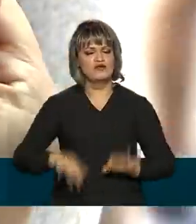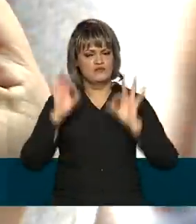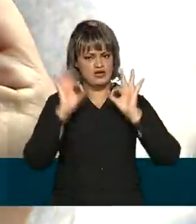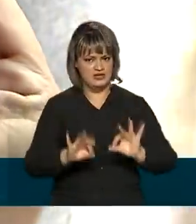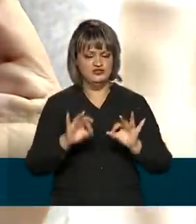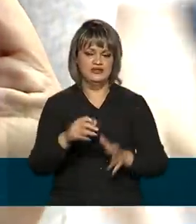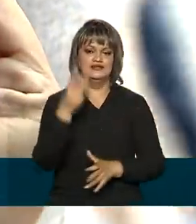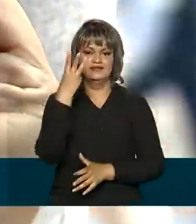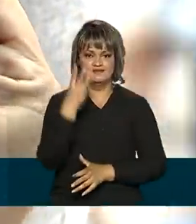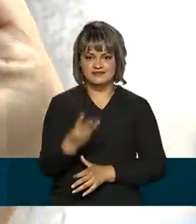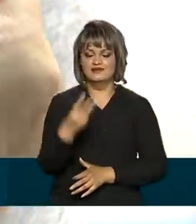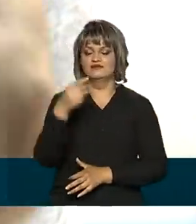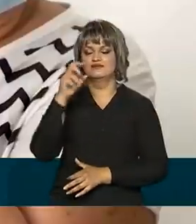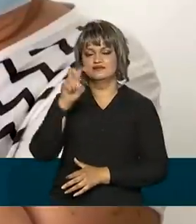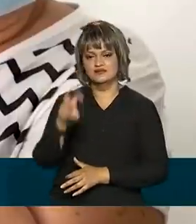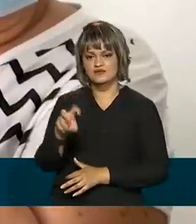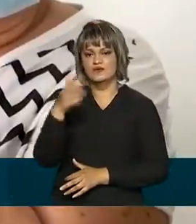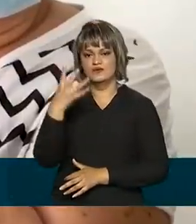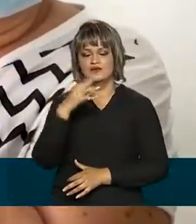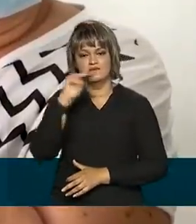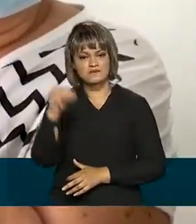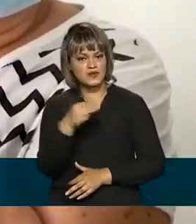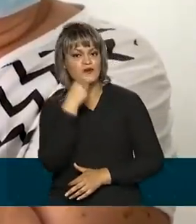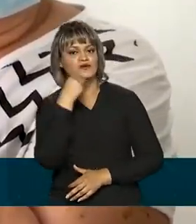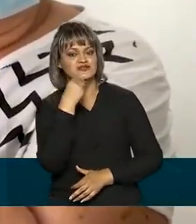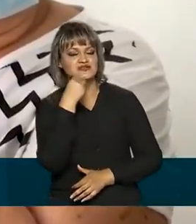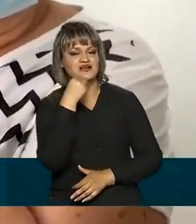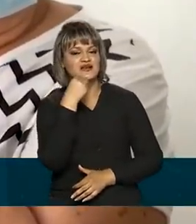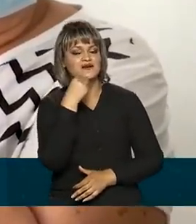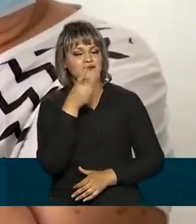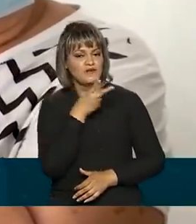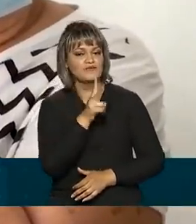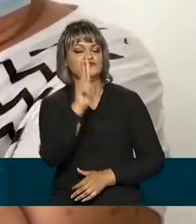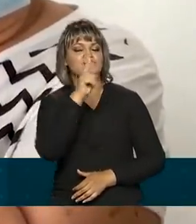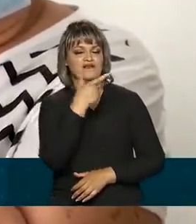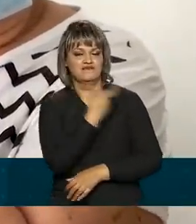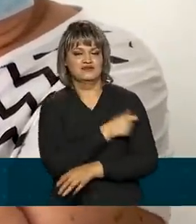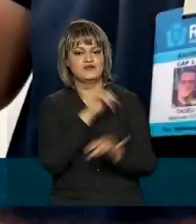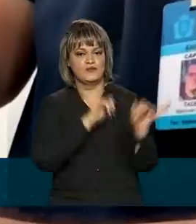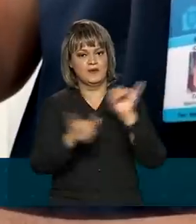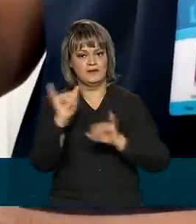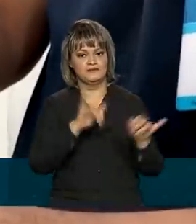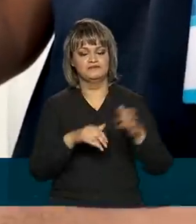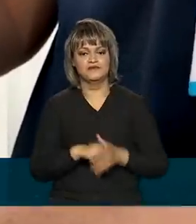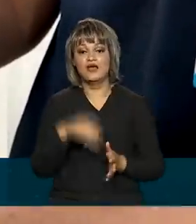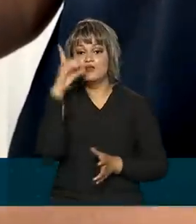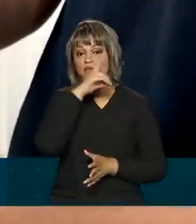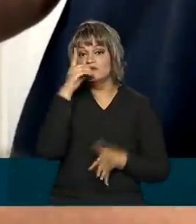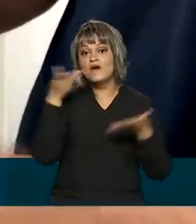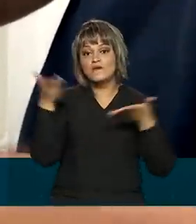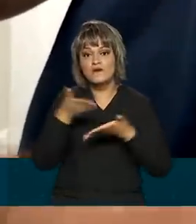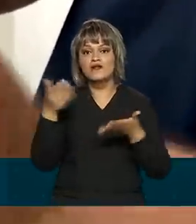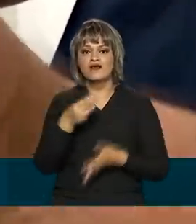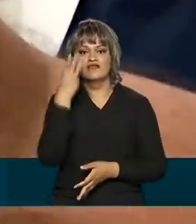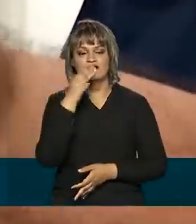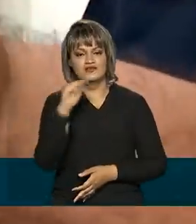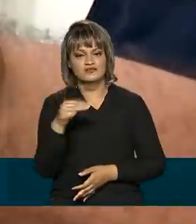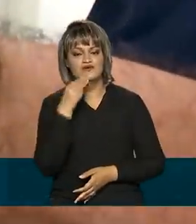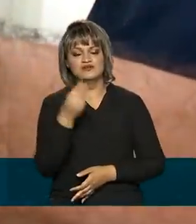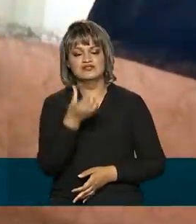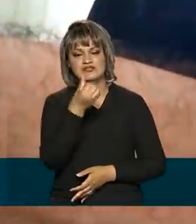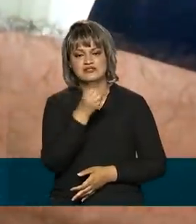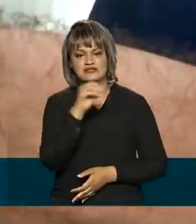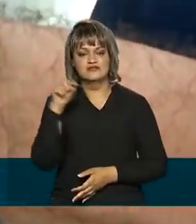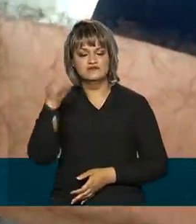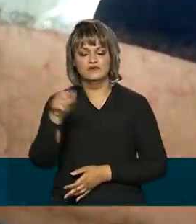mais 354 milhões de doses para dar continuidade à campanha. Somente neste domingo, 3 milhões e 600